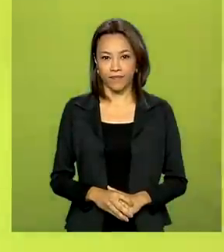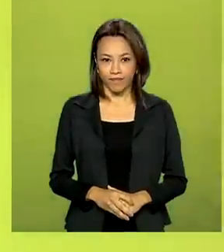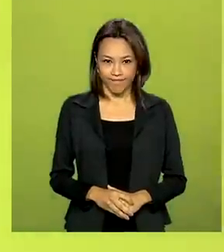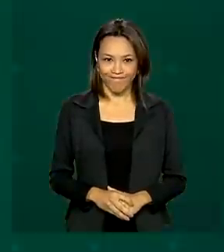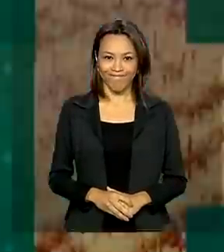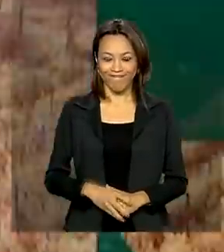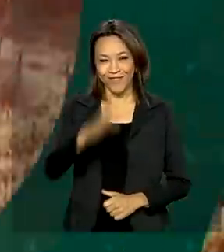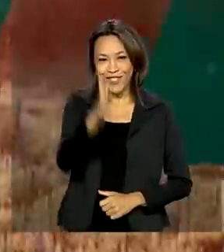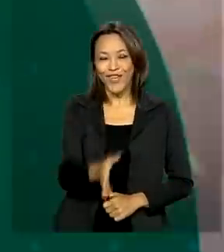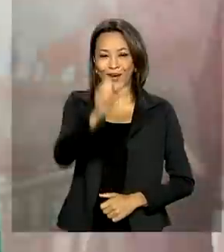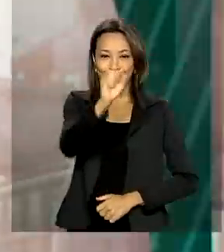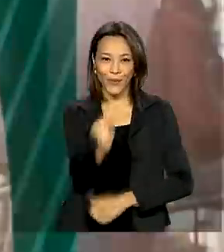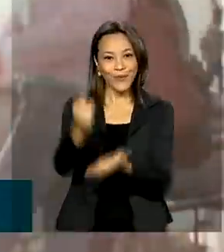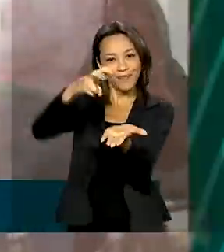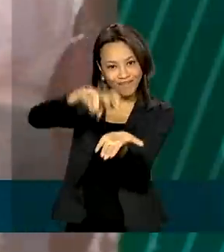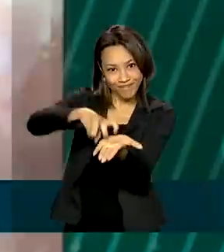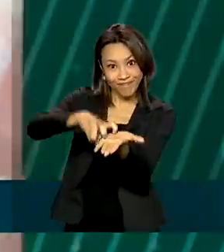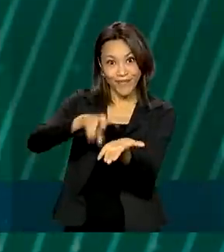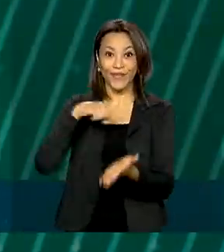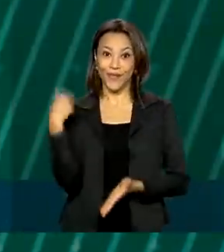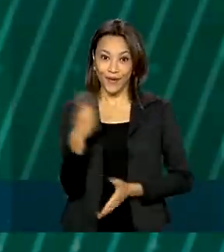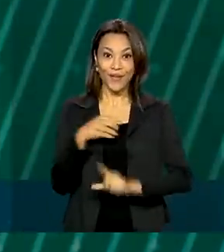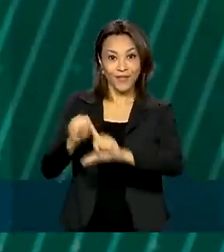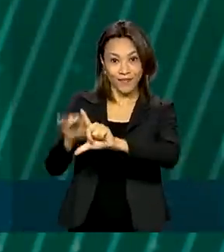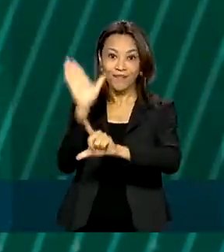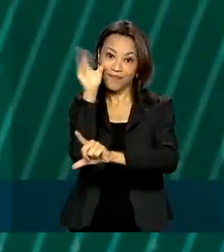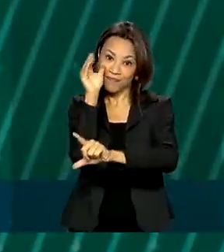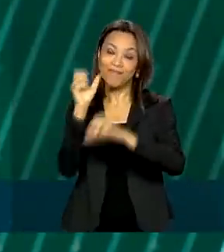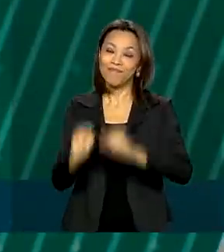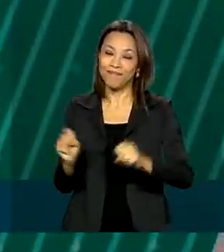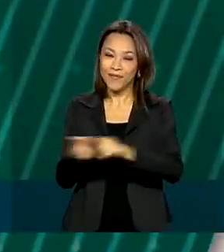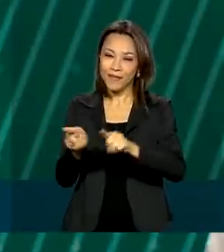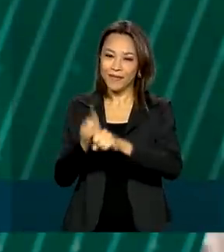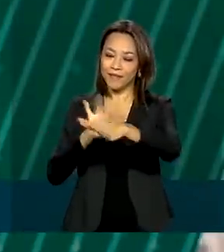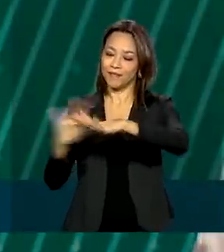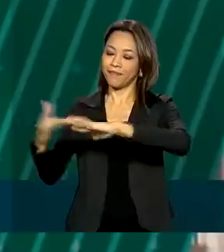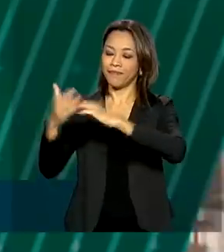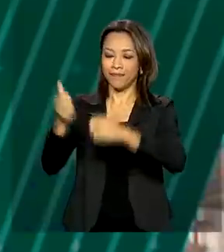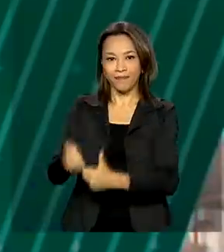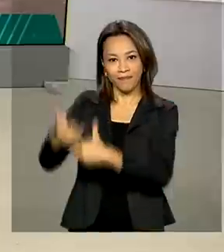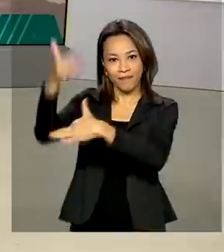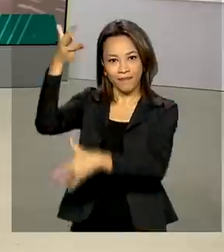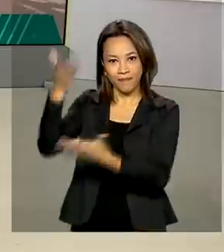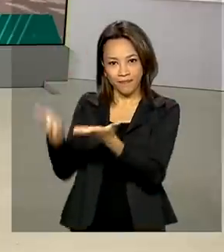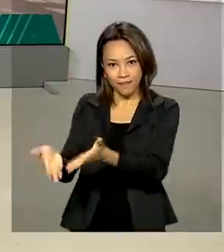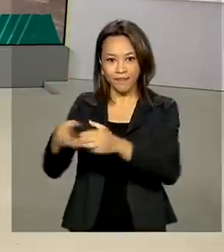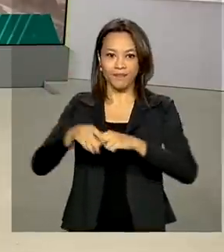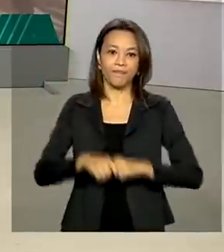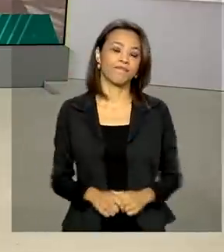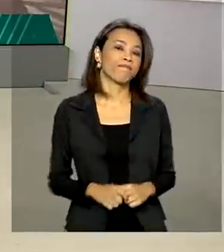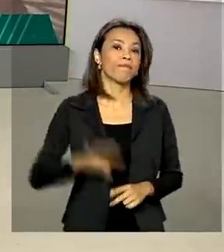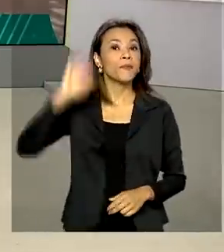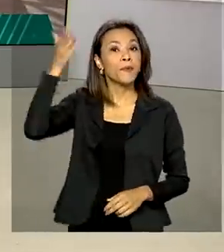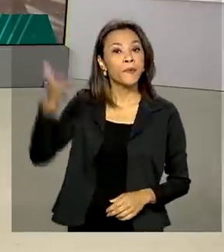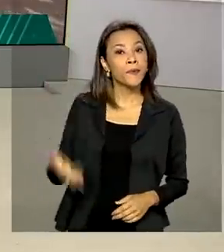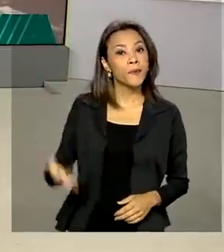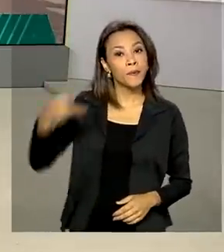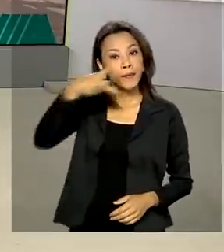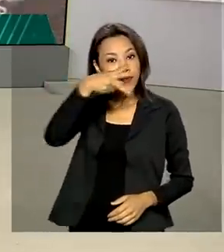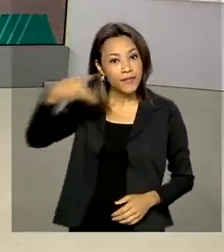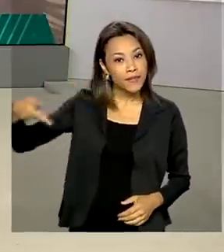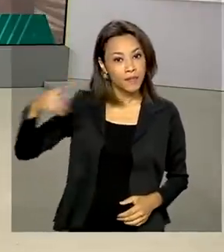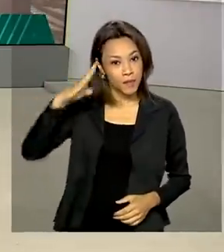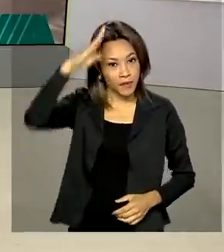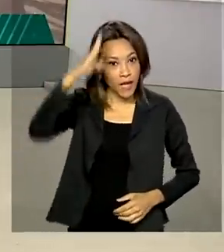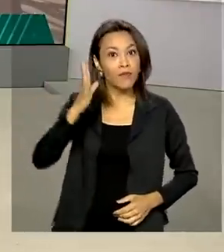São 8 horas da manhã e nós estamos ao vivo também pelas redes sociais. O presidente Jair Bolsonaro